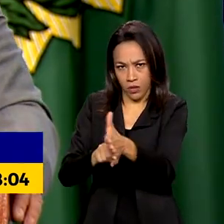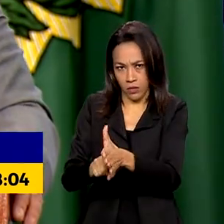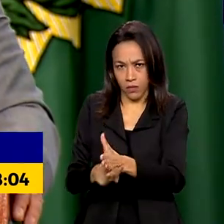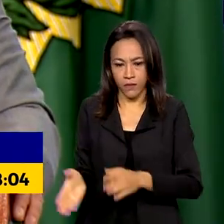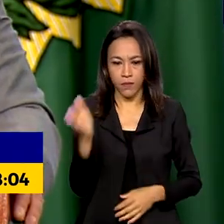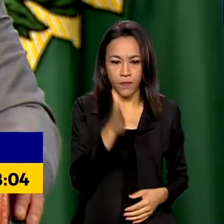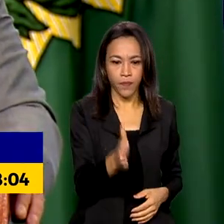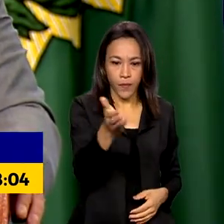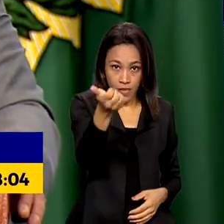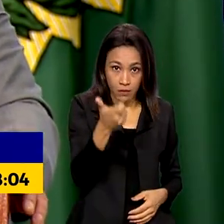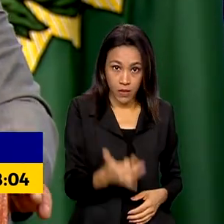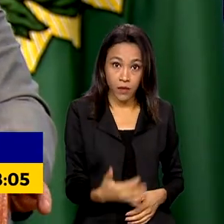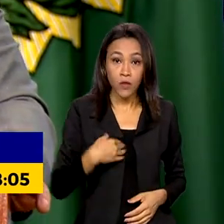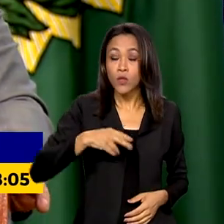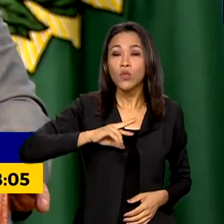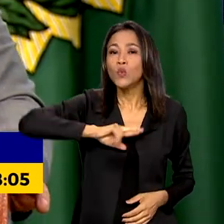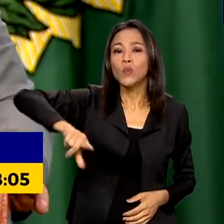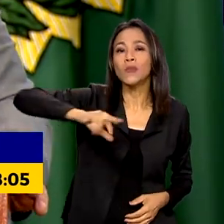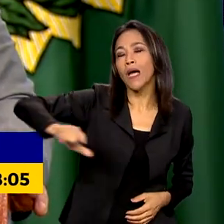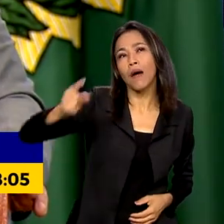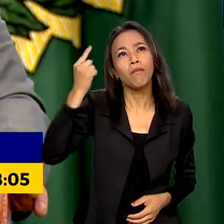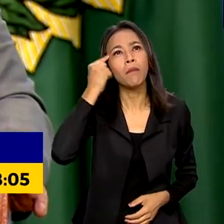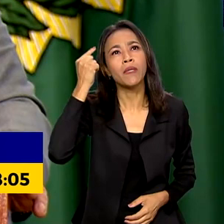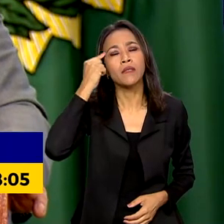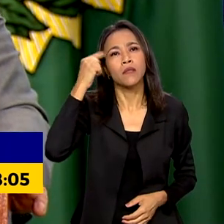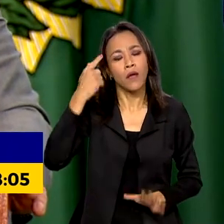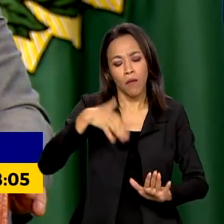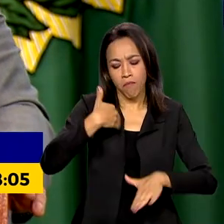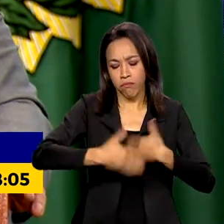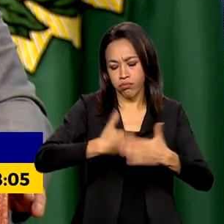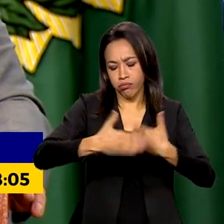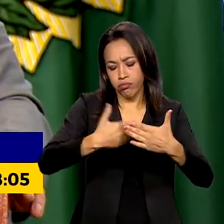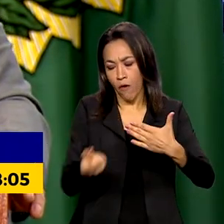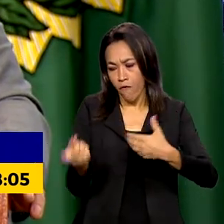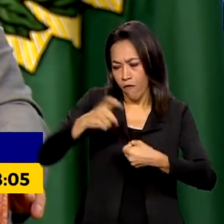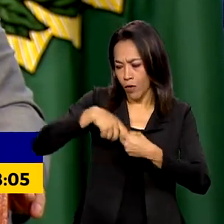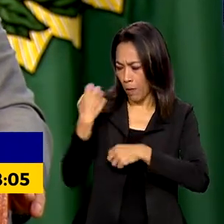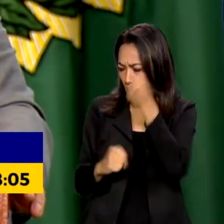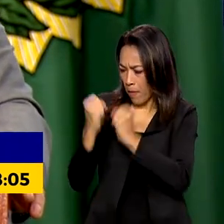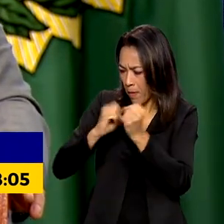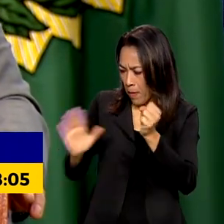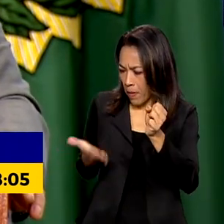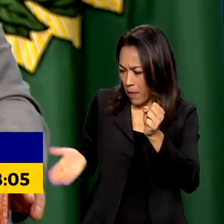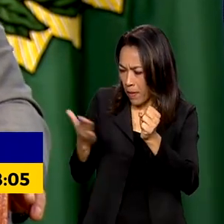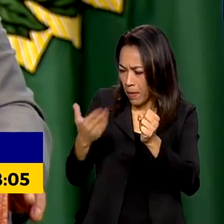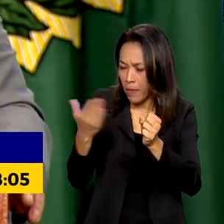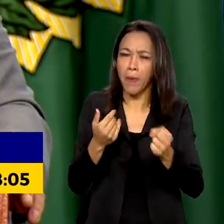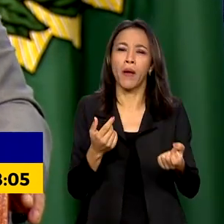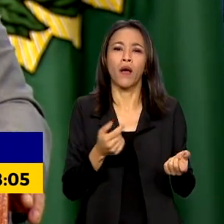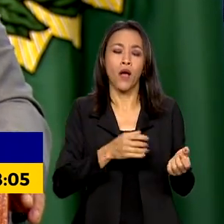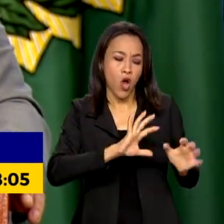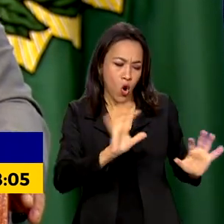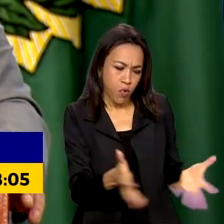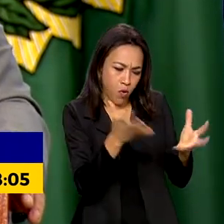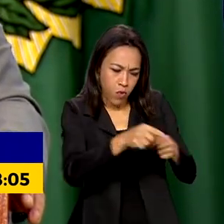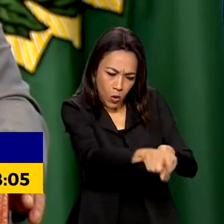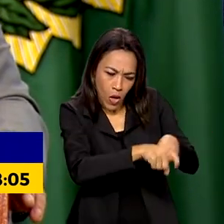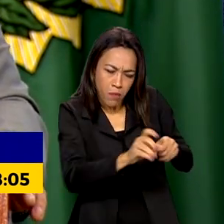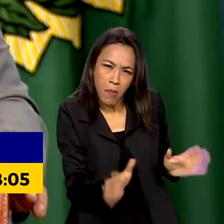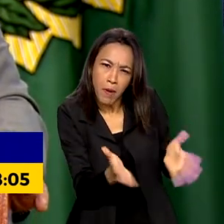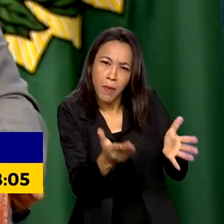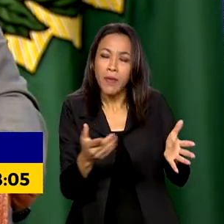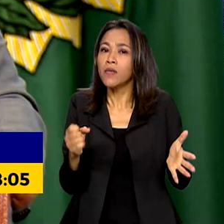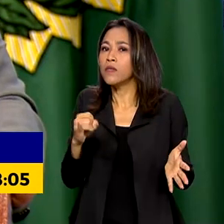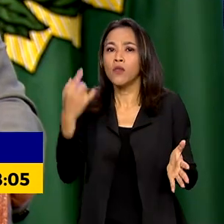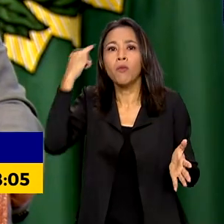pensarmos em crescer, em retomar a indústria, em produzir mais no campo se não pensarmos em